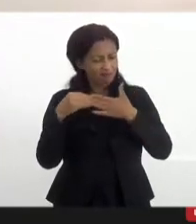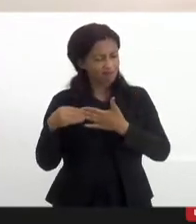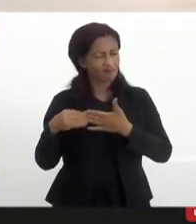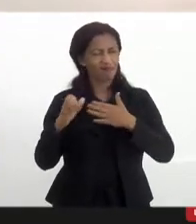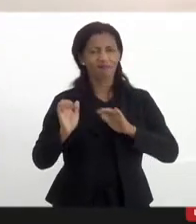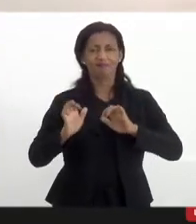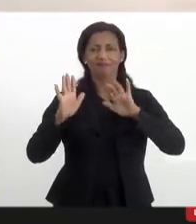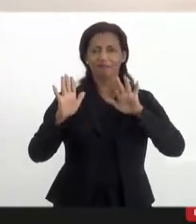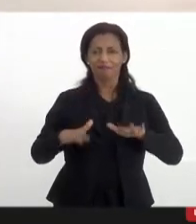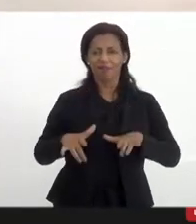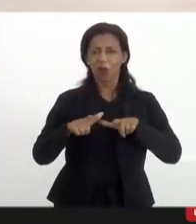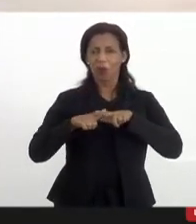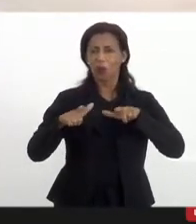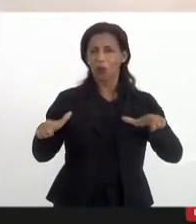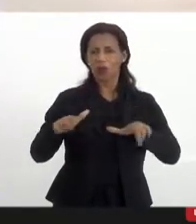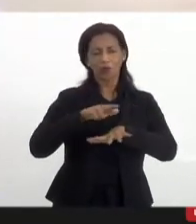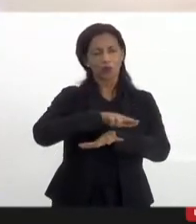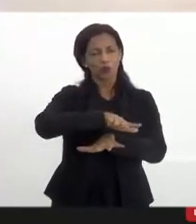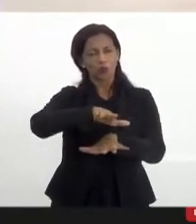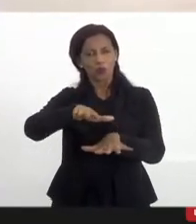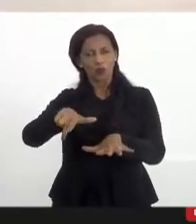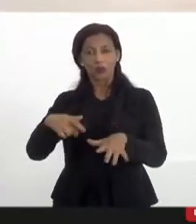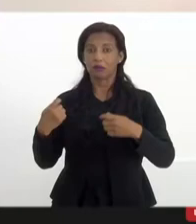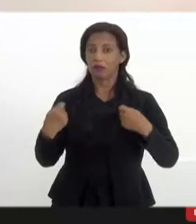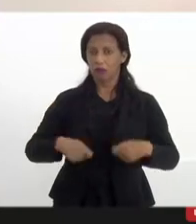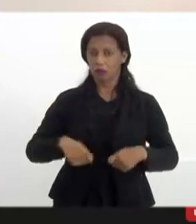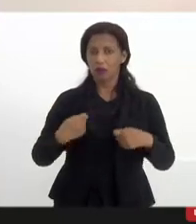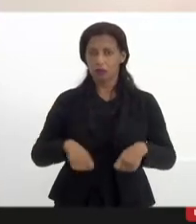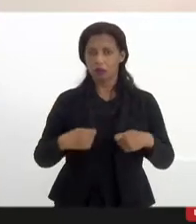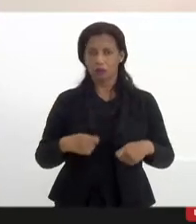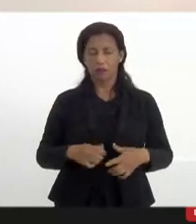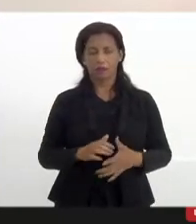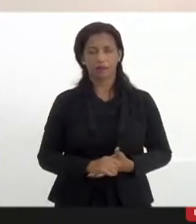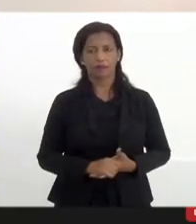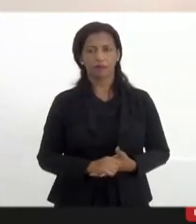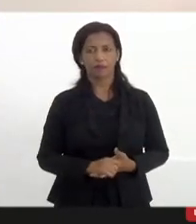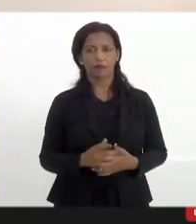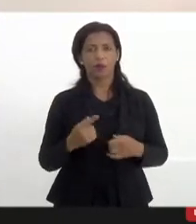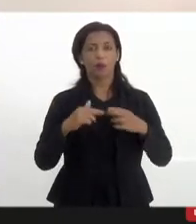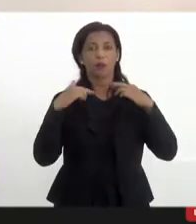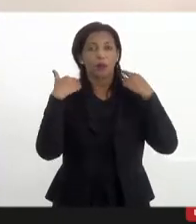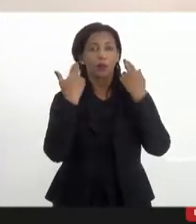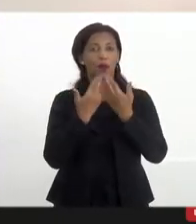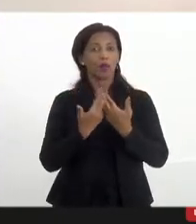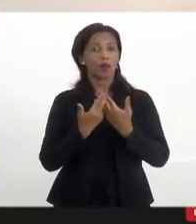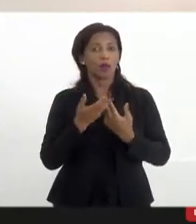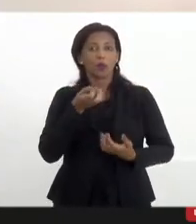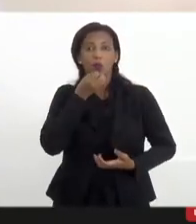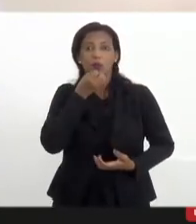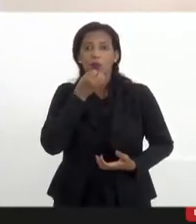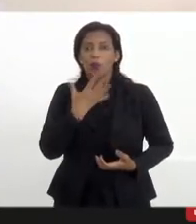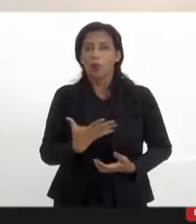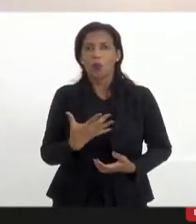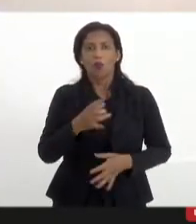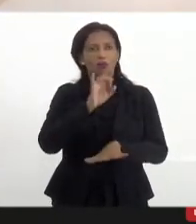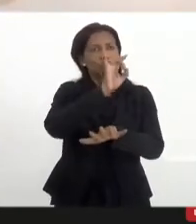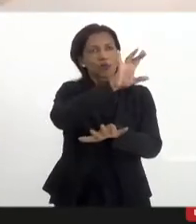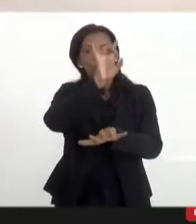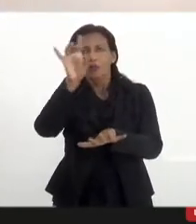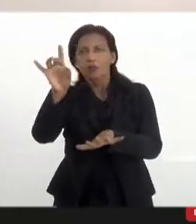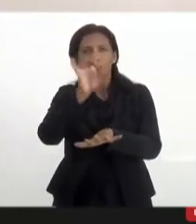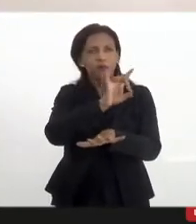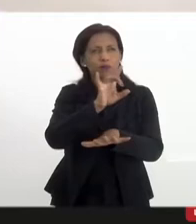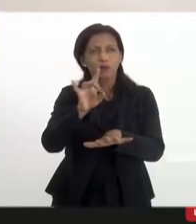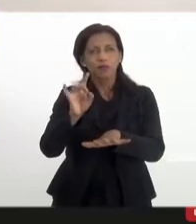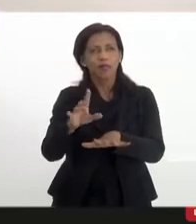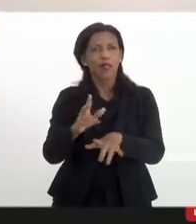amplo e diversificado e necessário para uma audiência tão rica, com tantas presenças de tantos coletivos